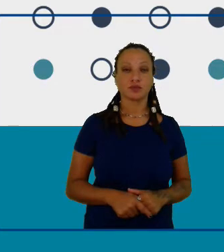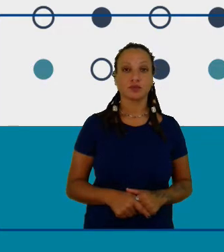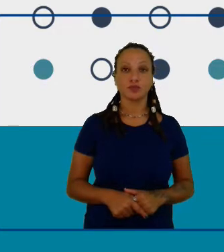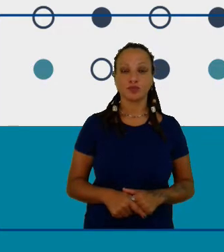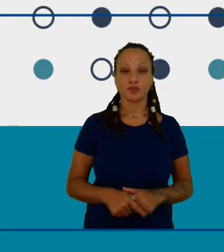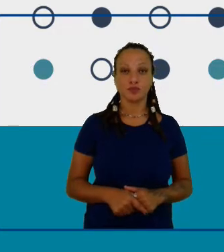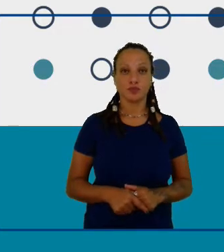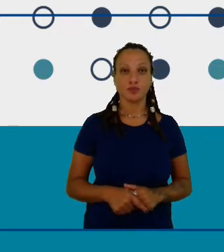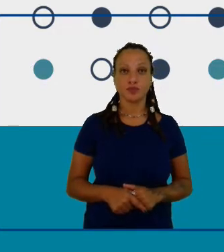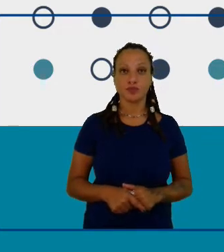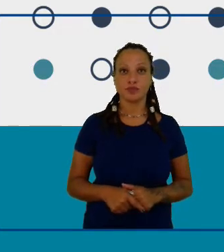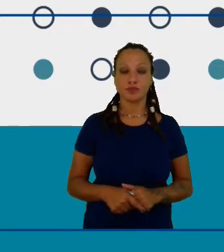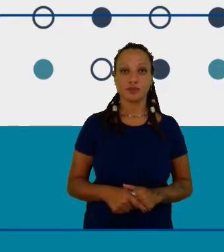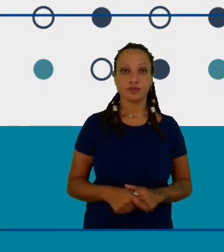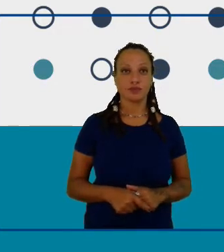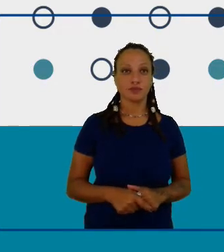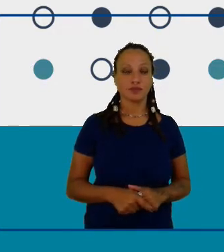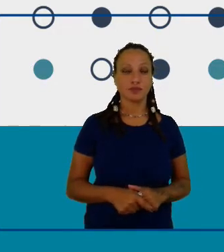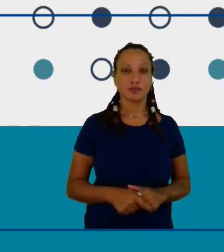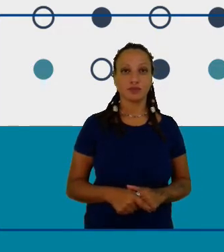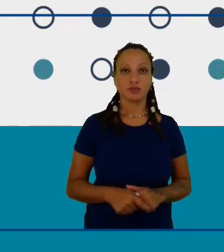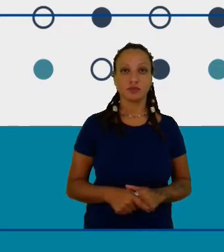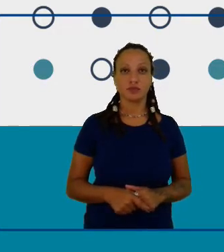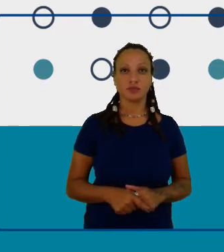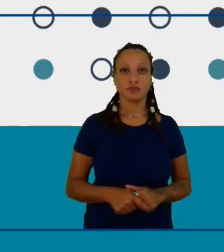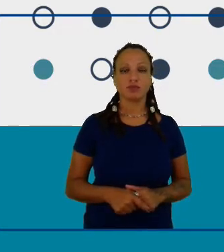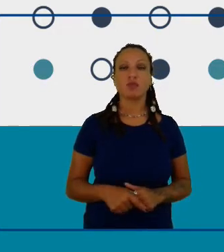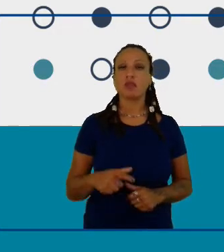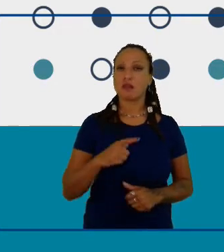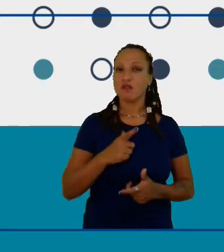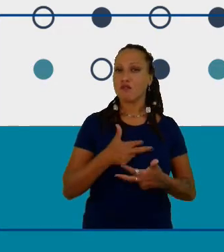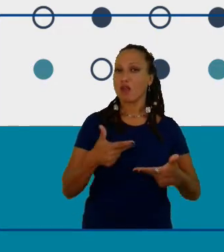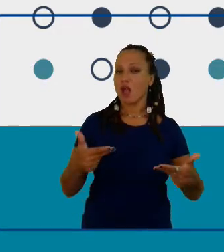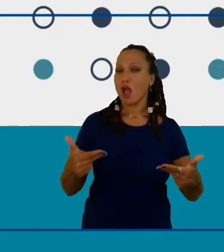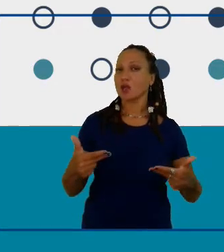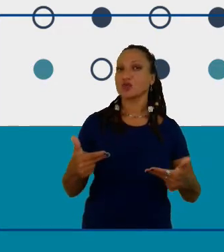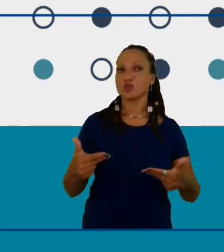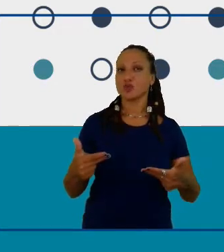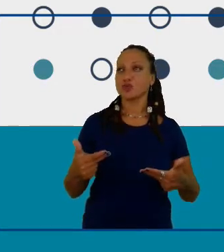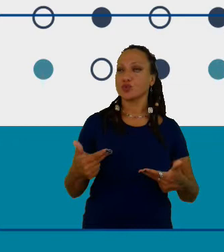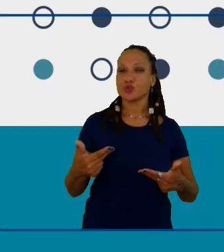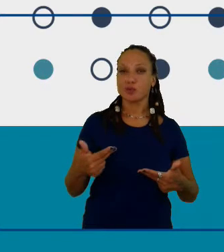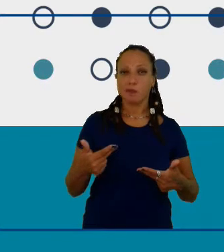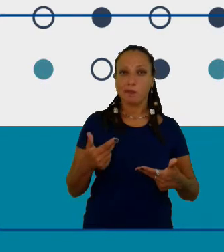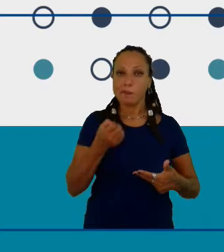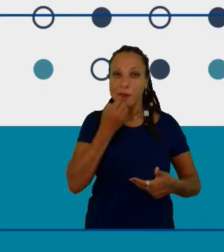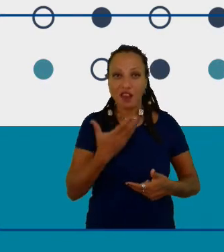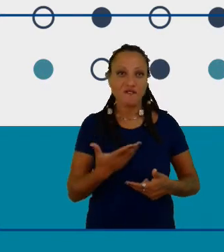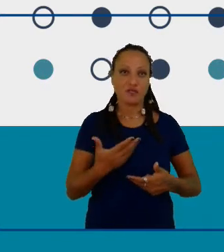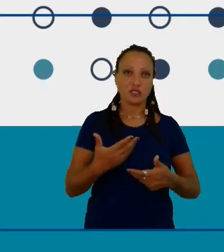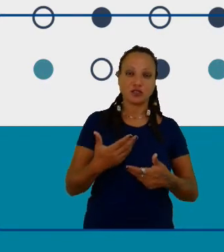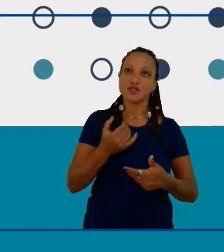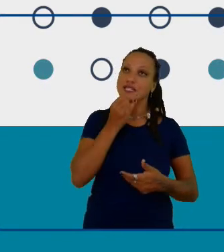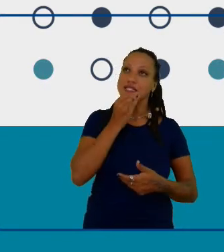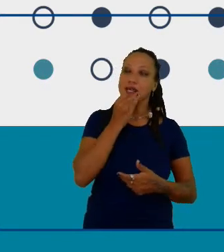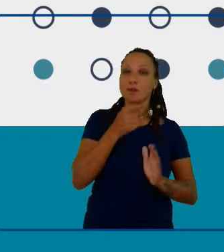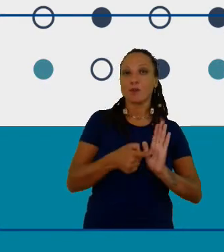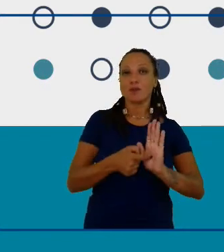eles têm uma série de benefícios como apresentar criatividade